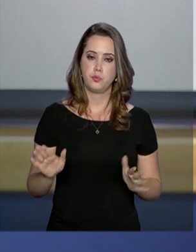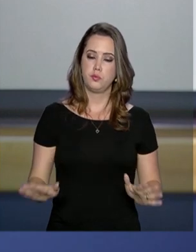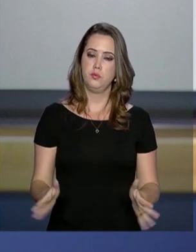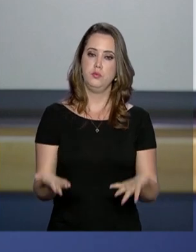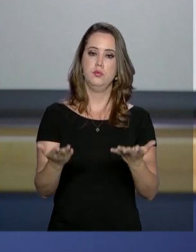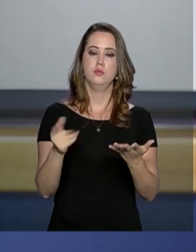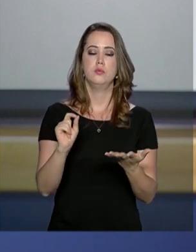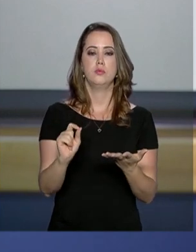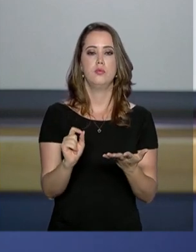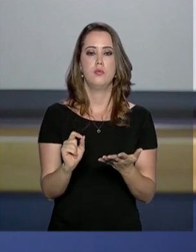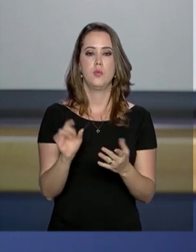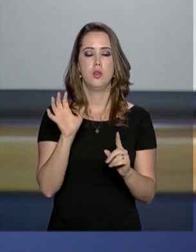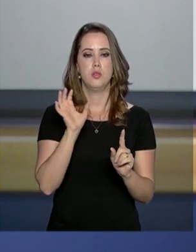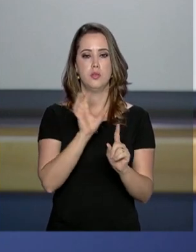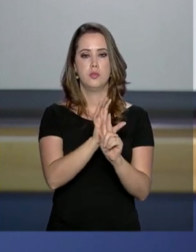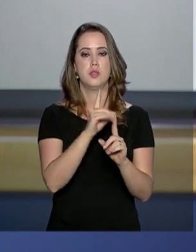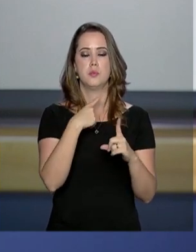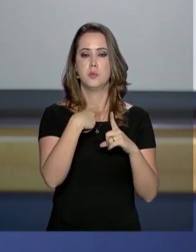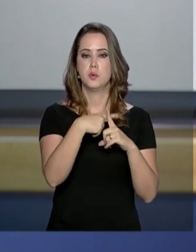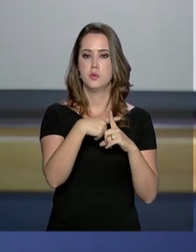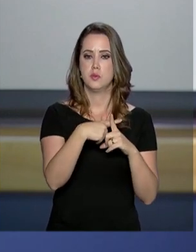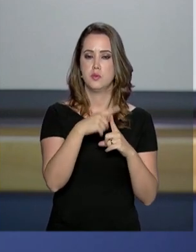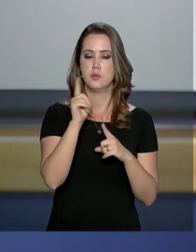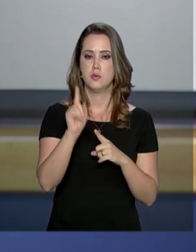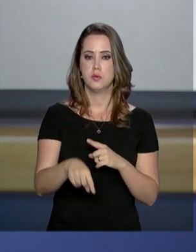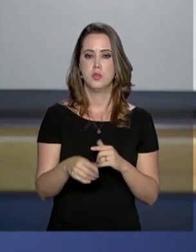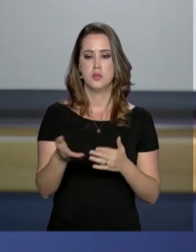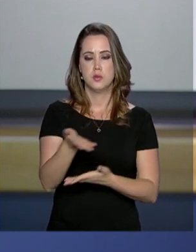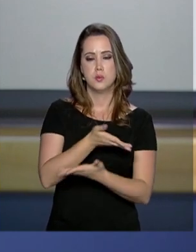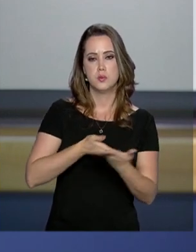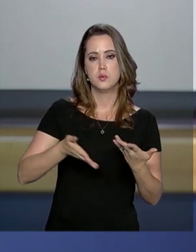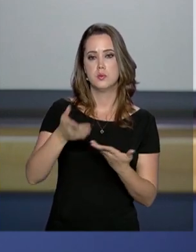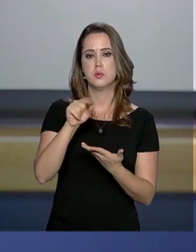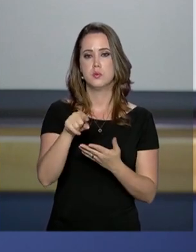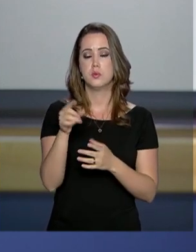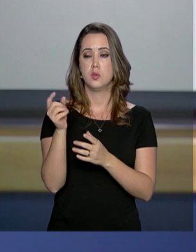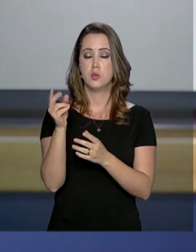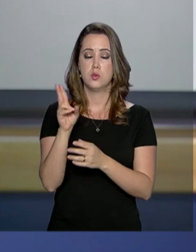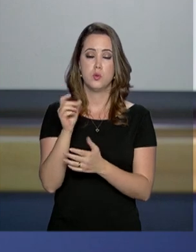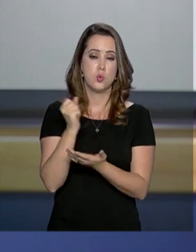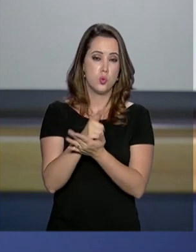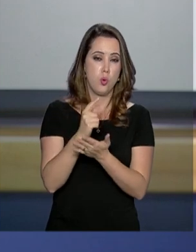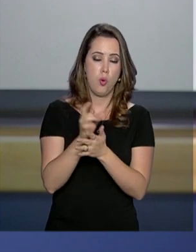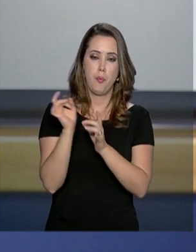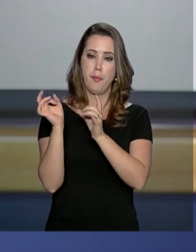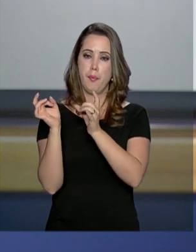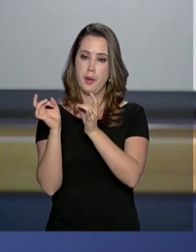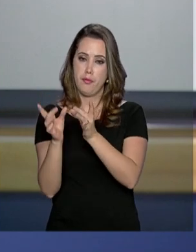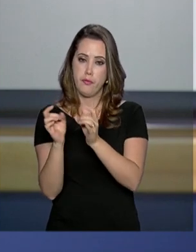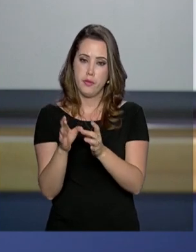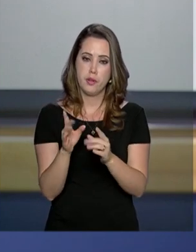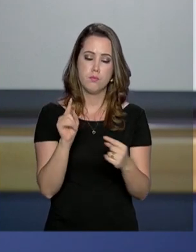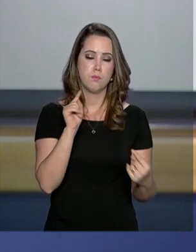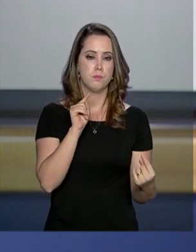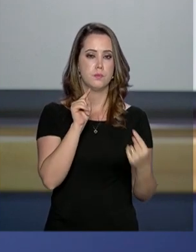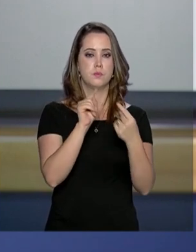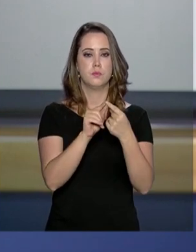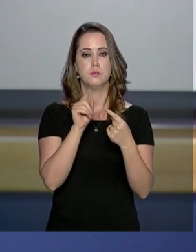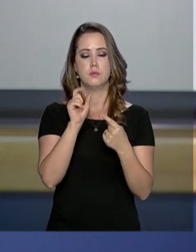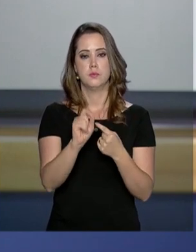promovam um impacto positivo sobre as relações de consumo, notadamente aquelas atinentes